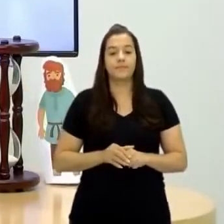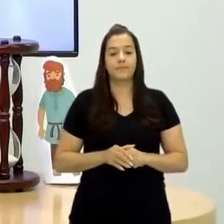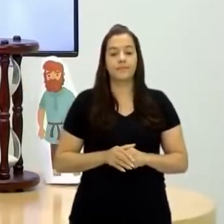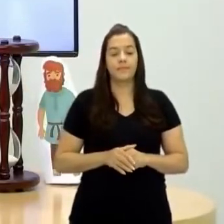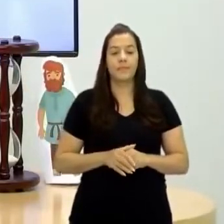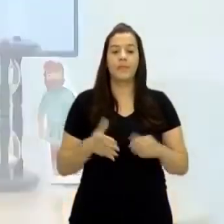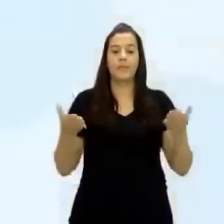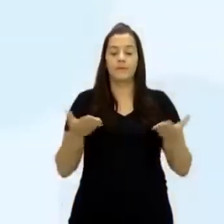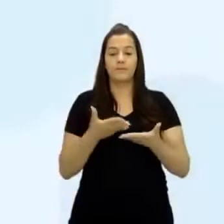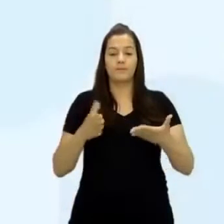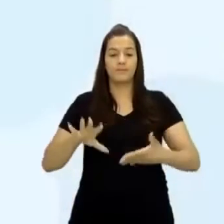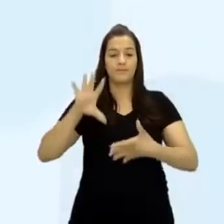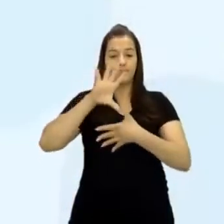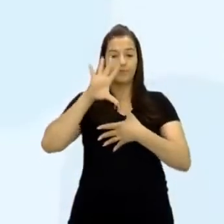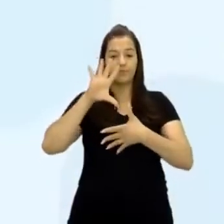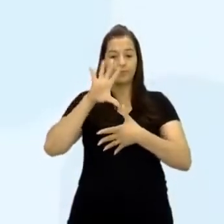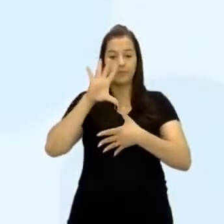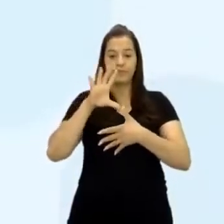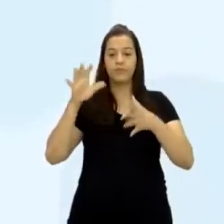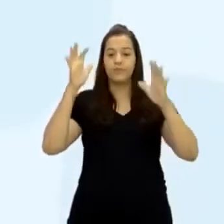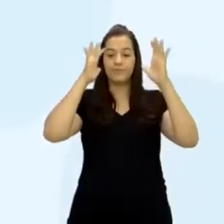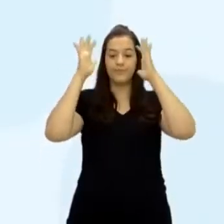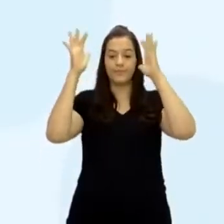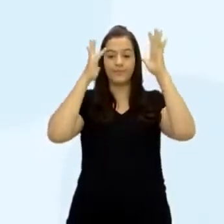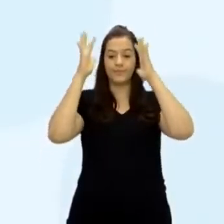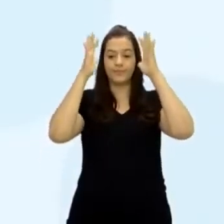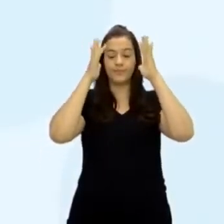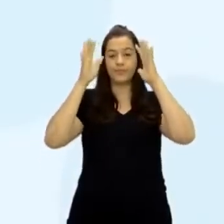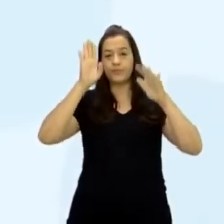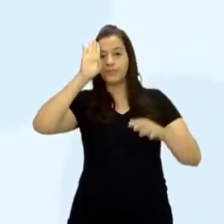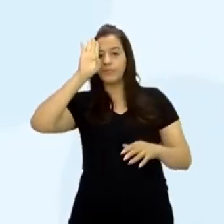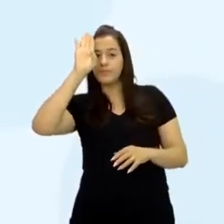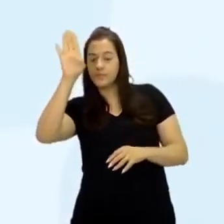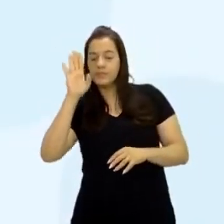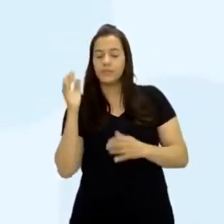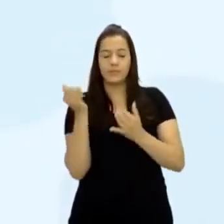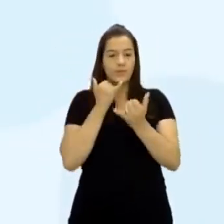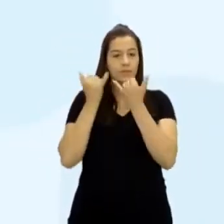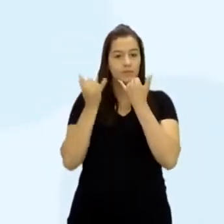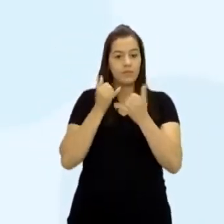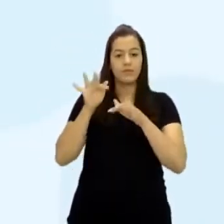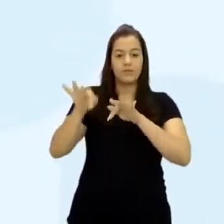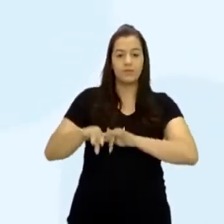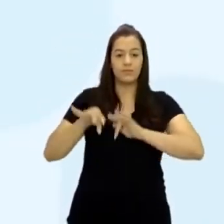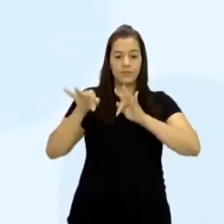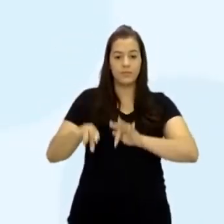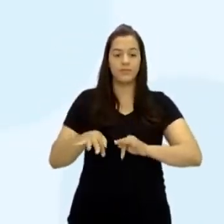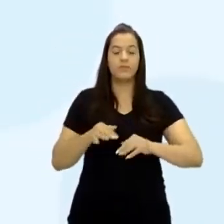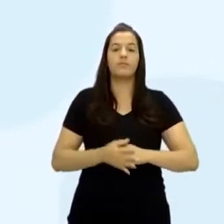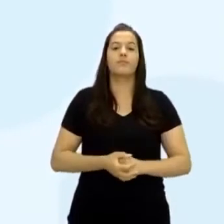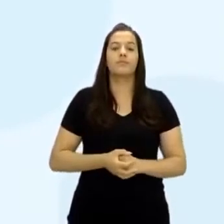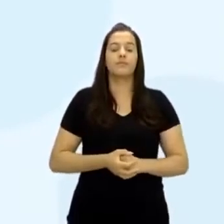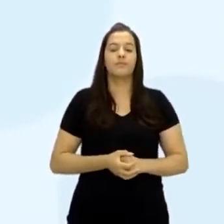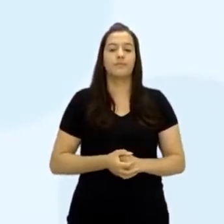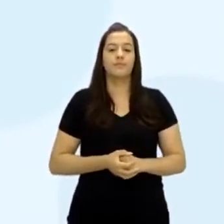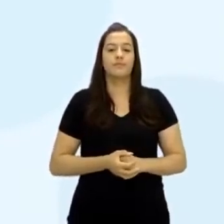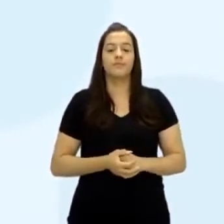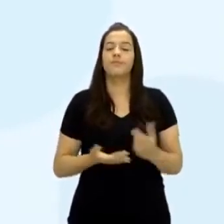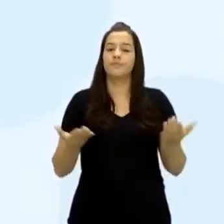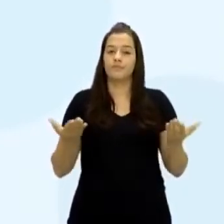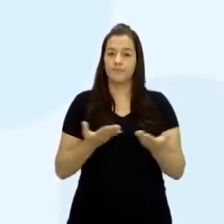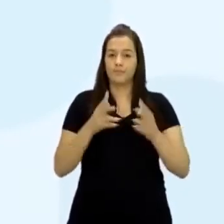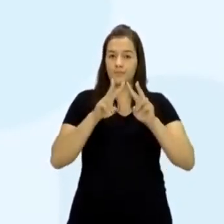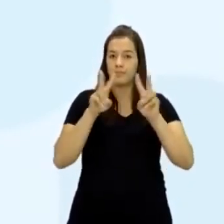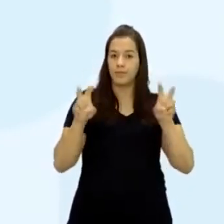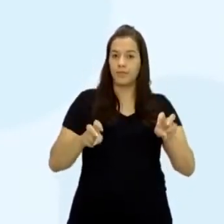trouxe um mapa mental, agora é um mapa mental, com as principais informações sobre o feudalismo. Bom, nosso tema, né,